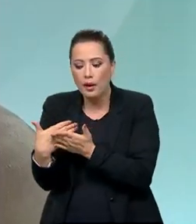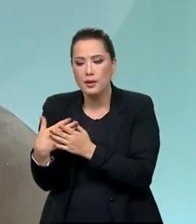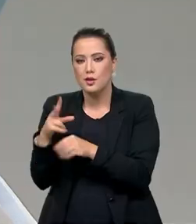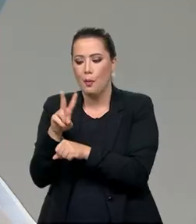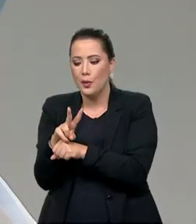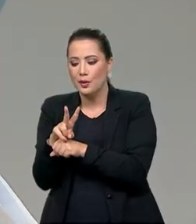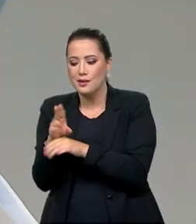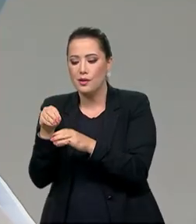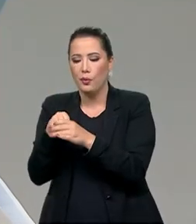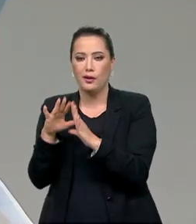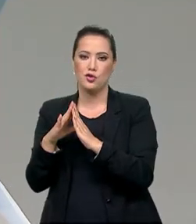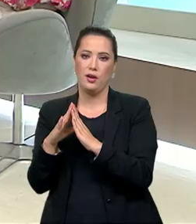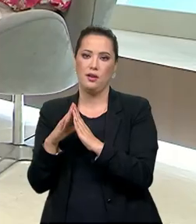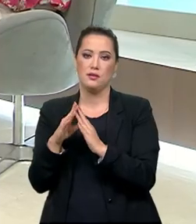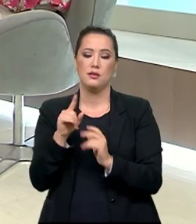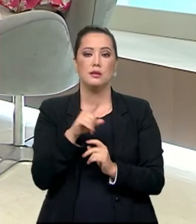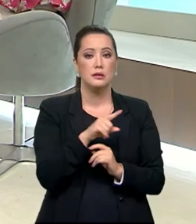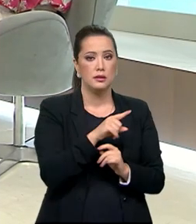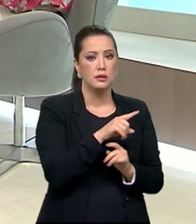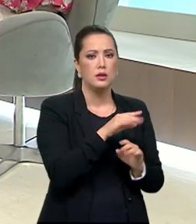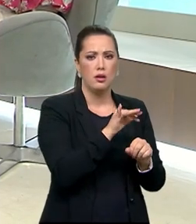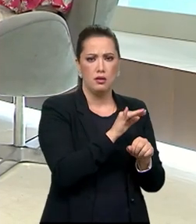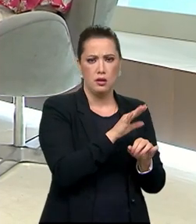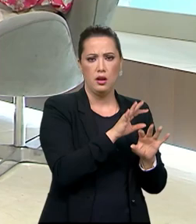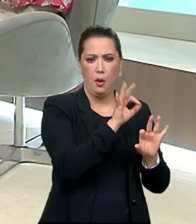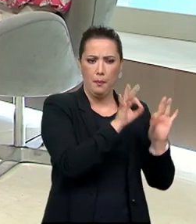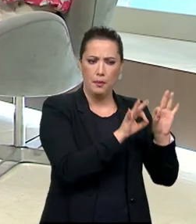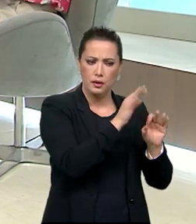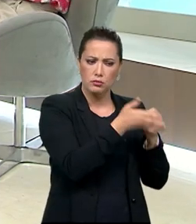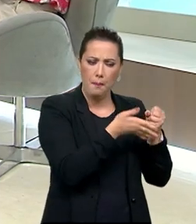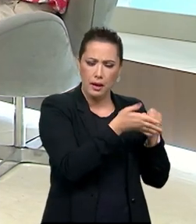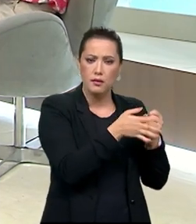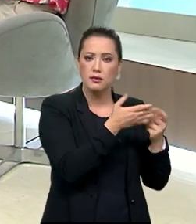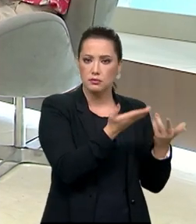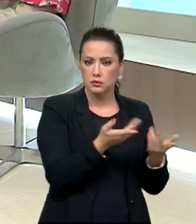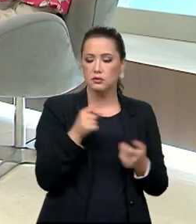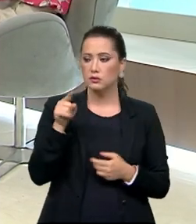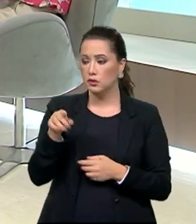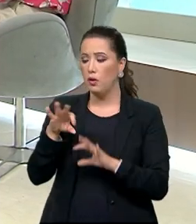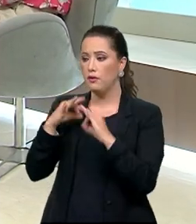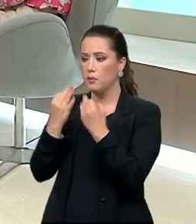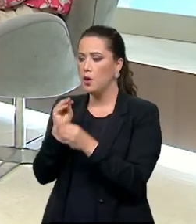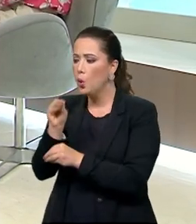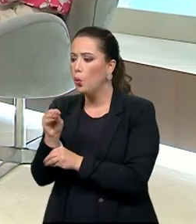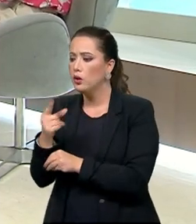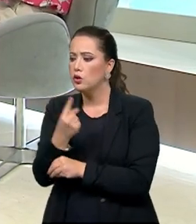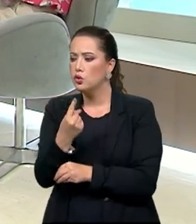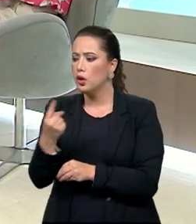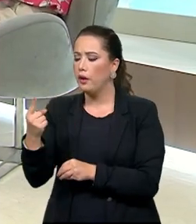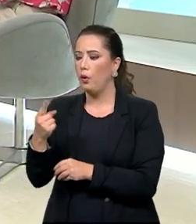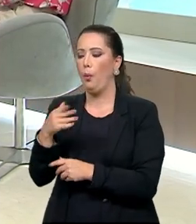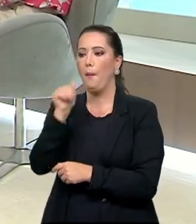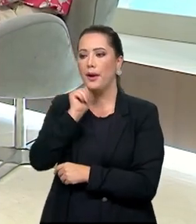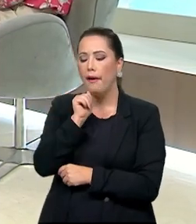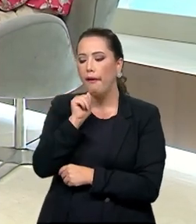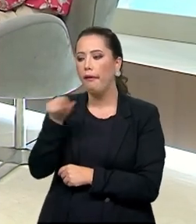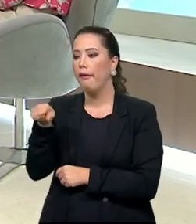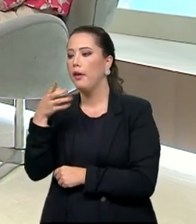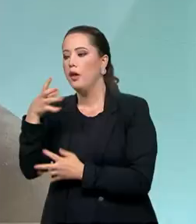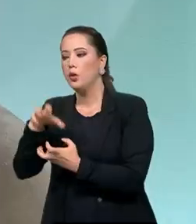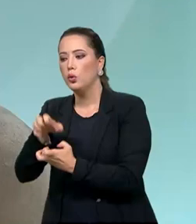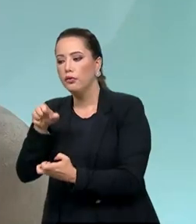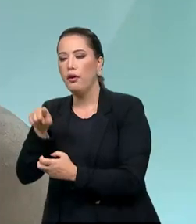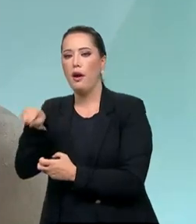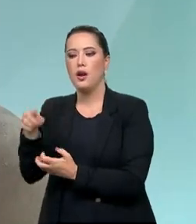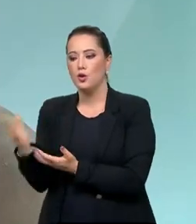Numa estrutura, né? E ao mesmo tempo, se a família cuida de cada membro, então cuida da mulher, cuida do idoso, cuida da criança, cuida do